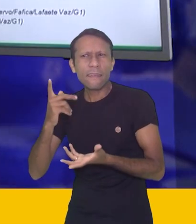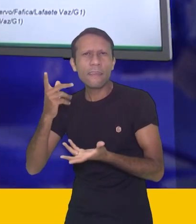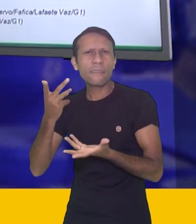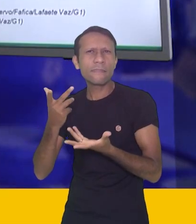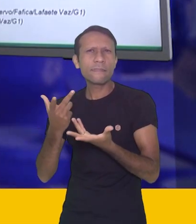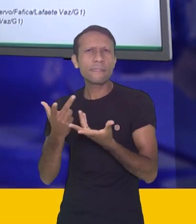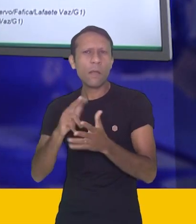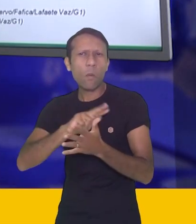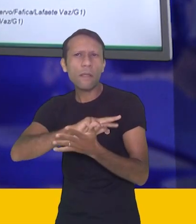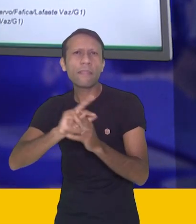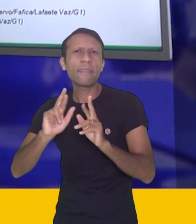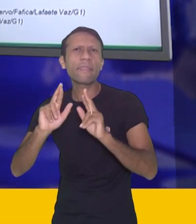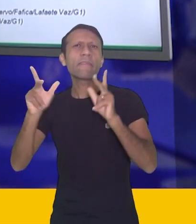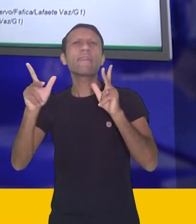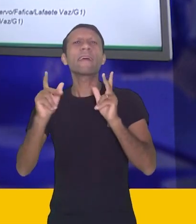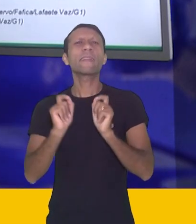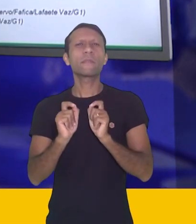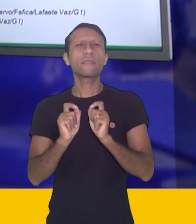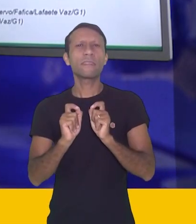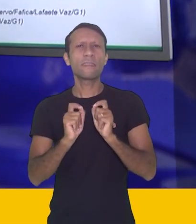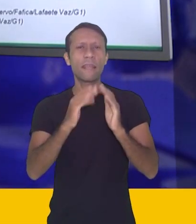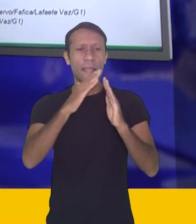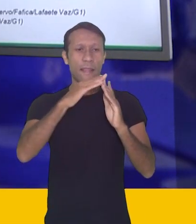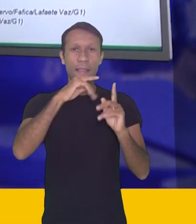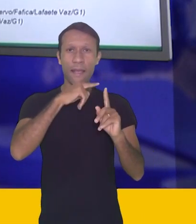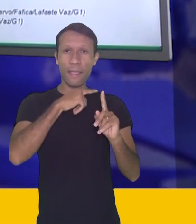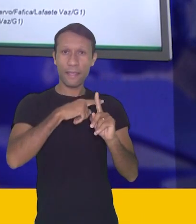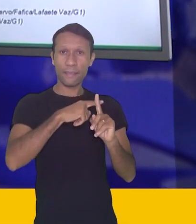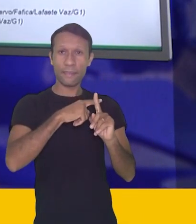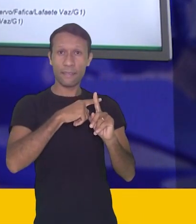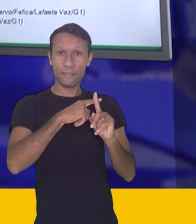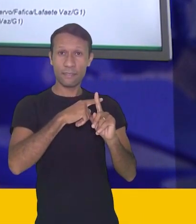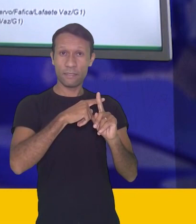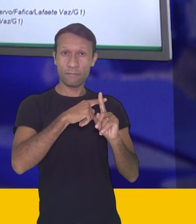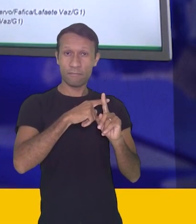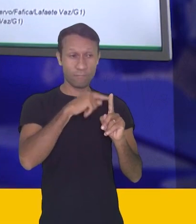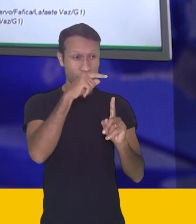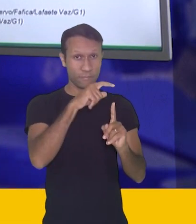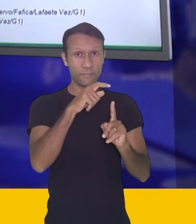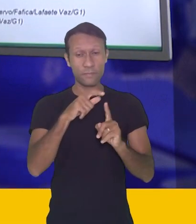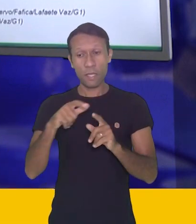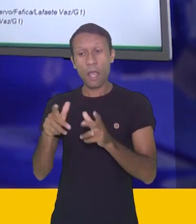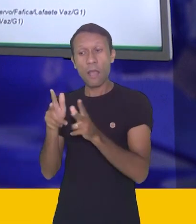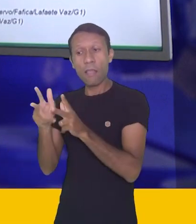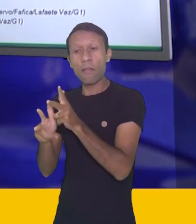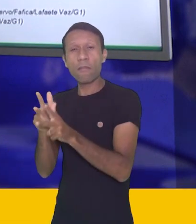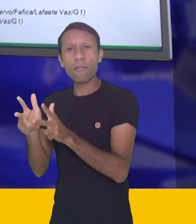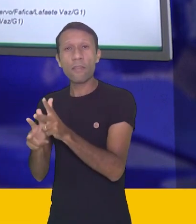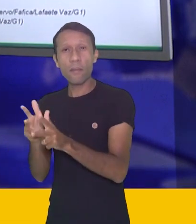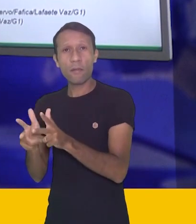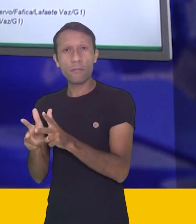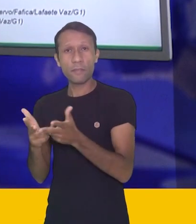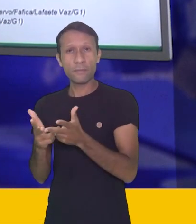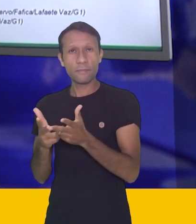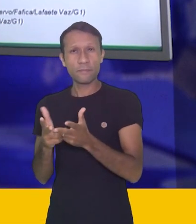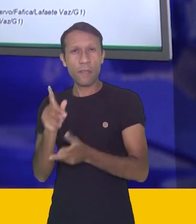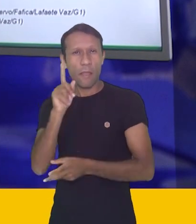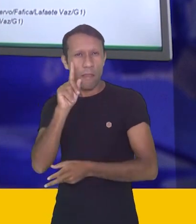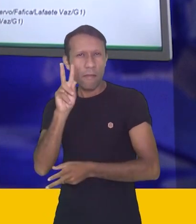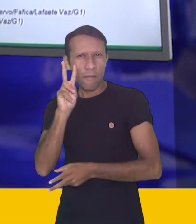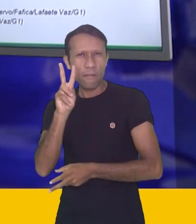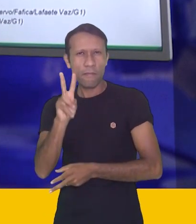exemplo, aqui na catedral e aqui na ferrovia? É isso que nós devemos responder. Veja que nas primeiras duas